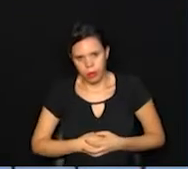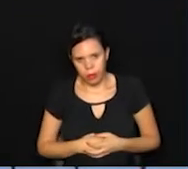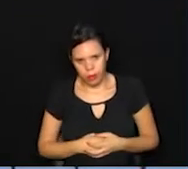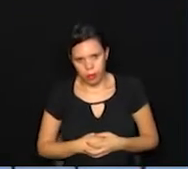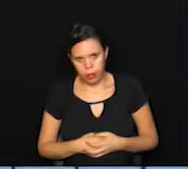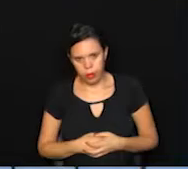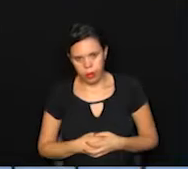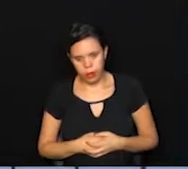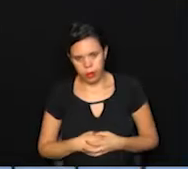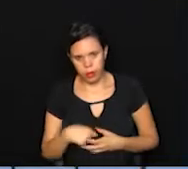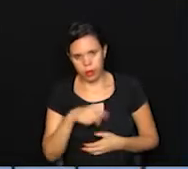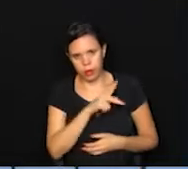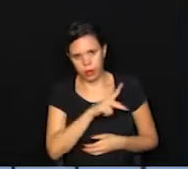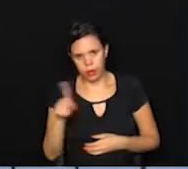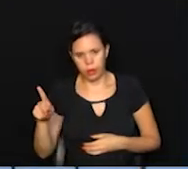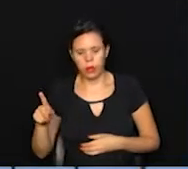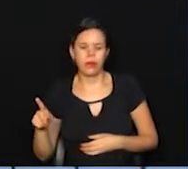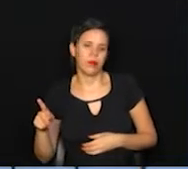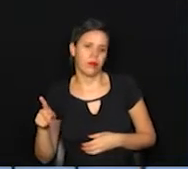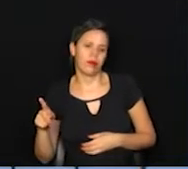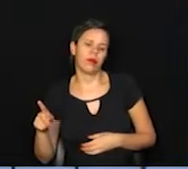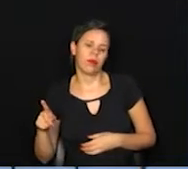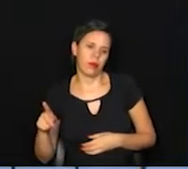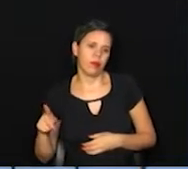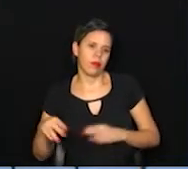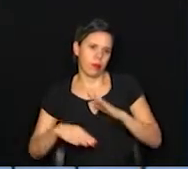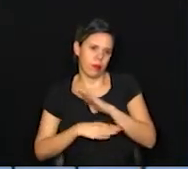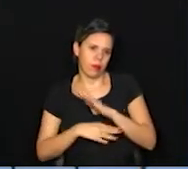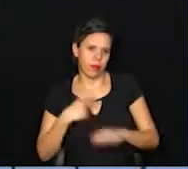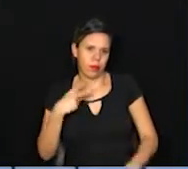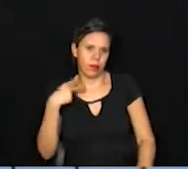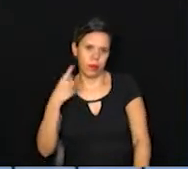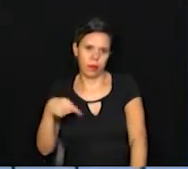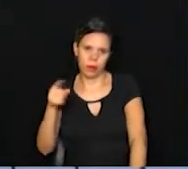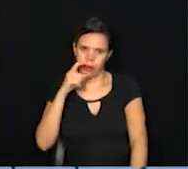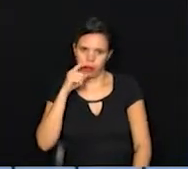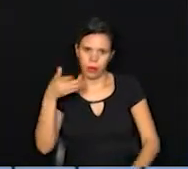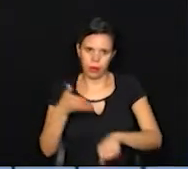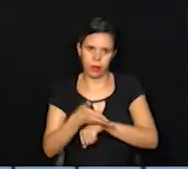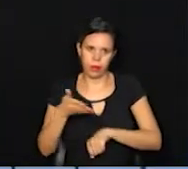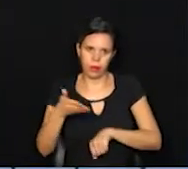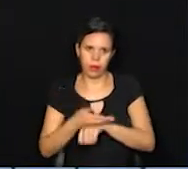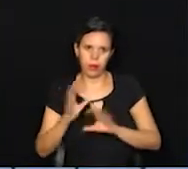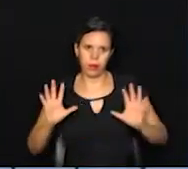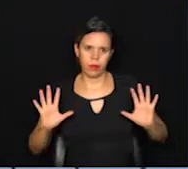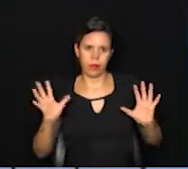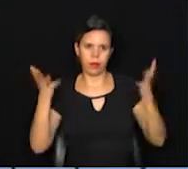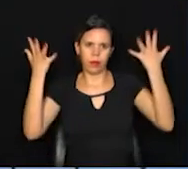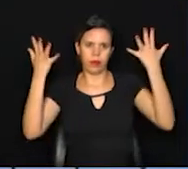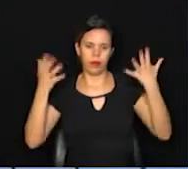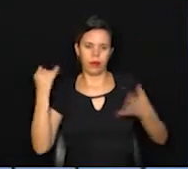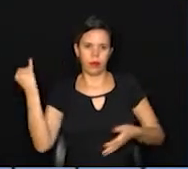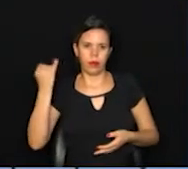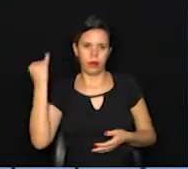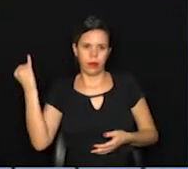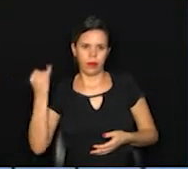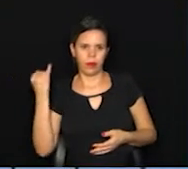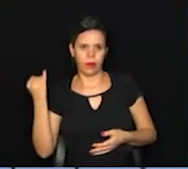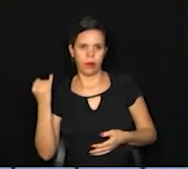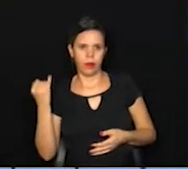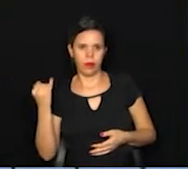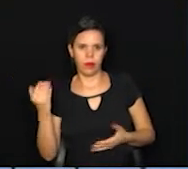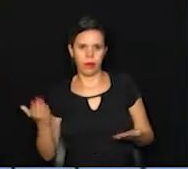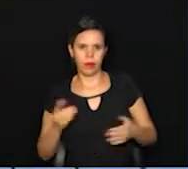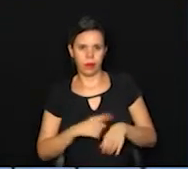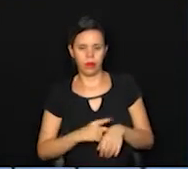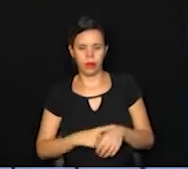E o presidente da Câmara, o vereador Zé Carlos, participou do evento e falou da importância do embate